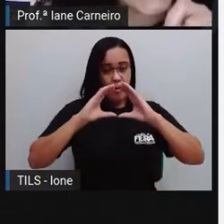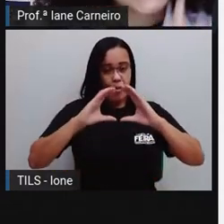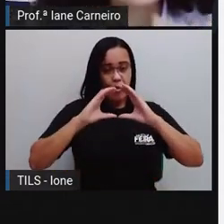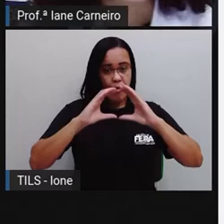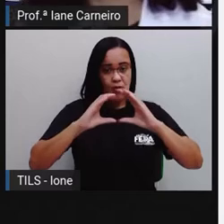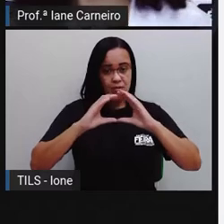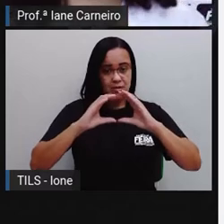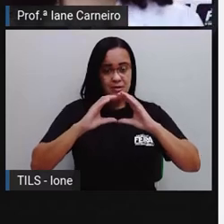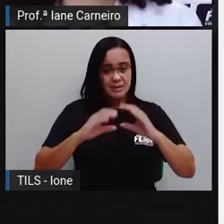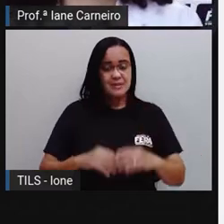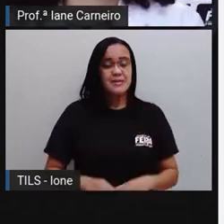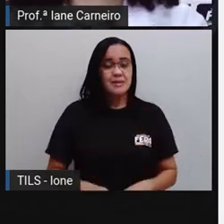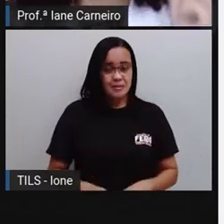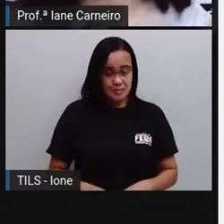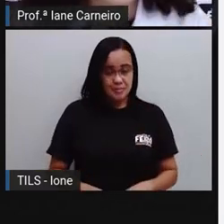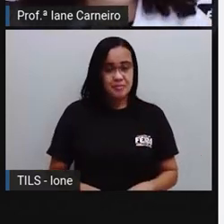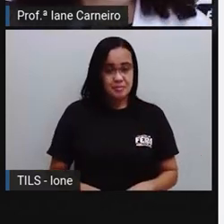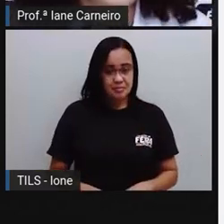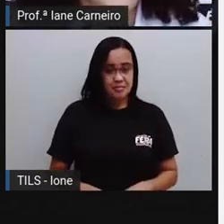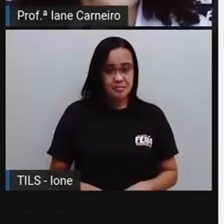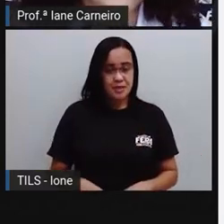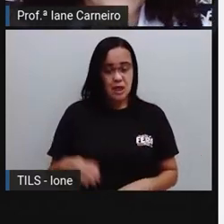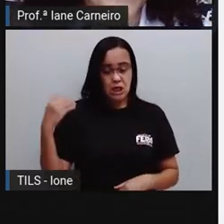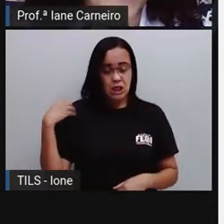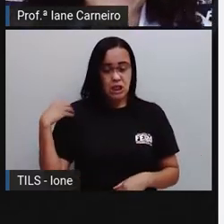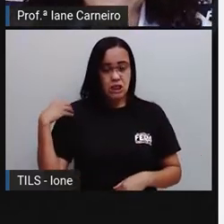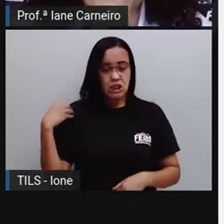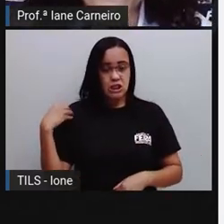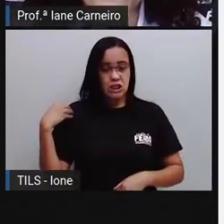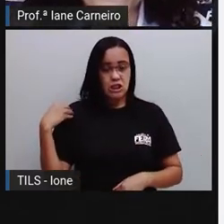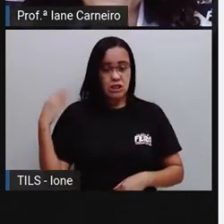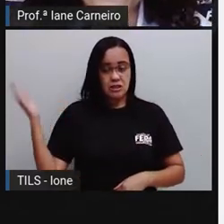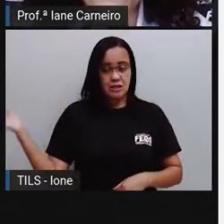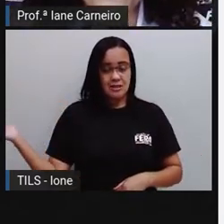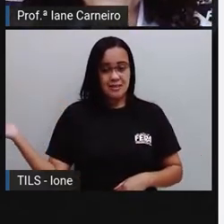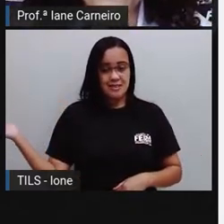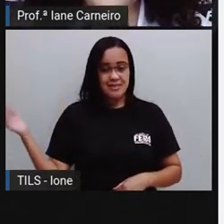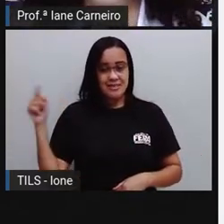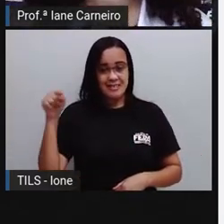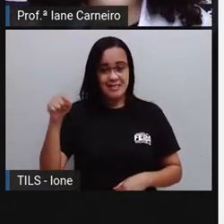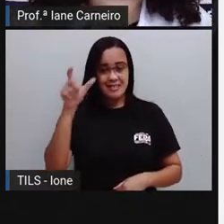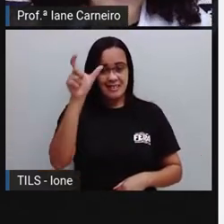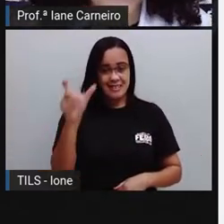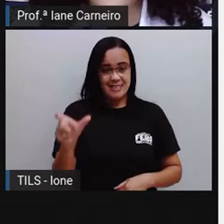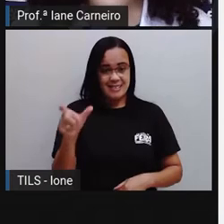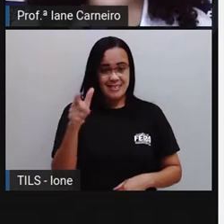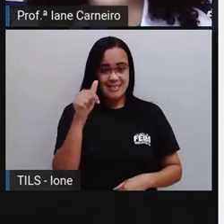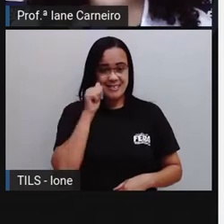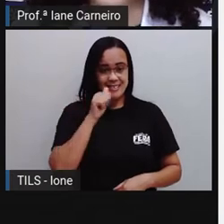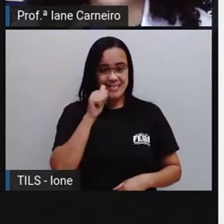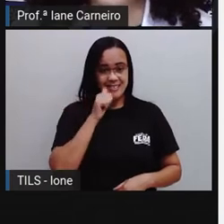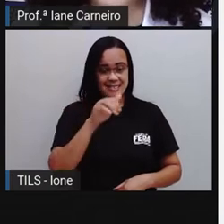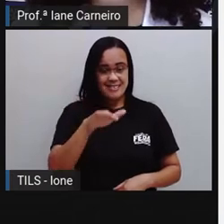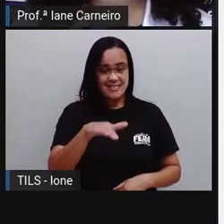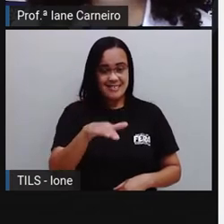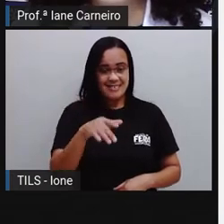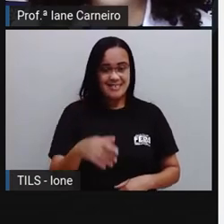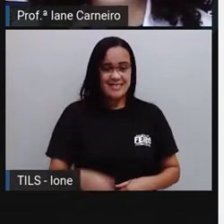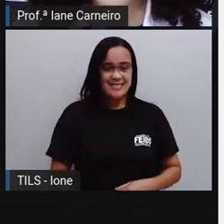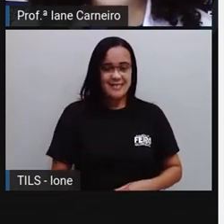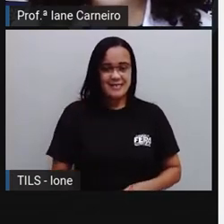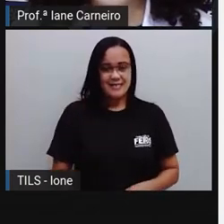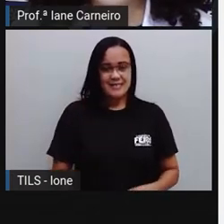direito da menina. Então qual é o lado direito da menina? Vamos ver, ó. O lado